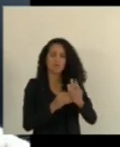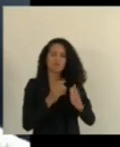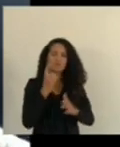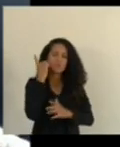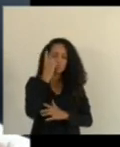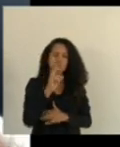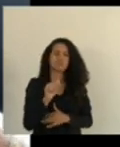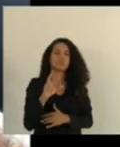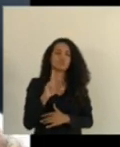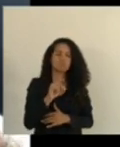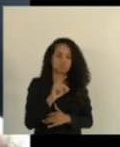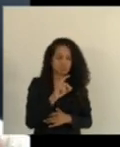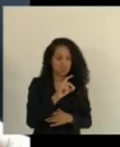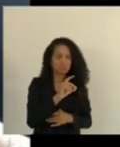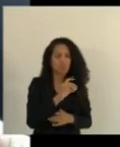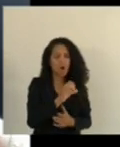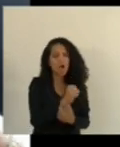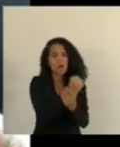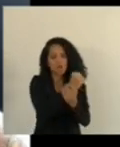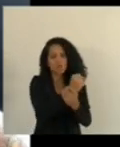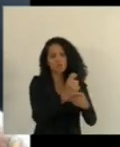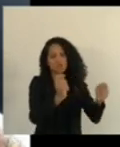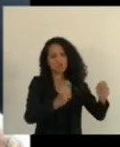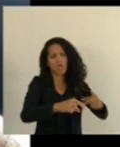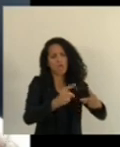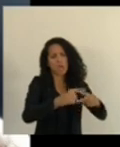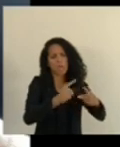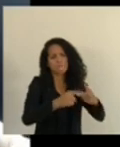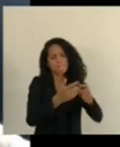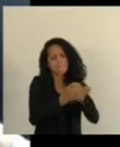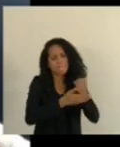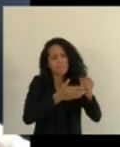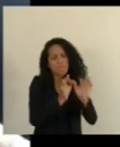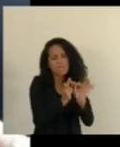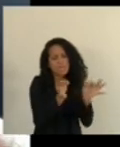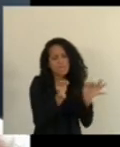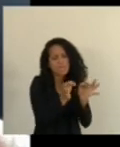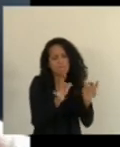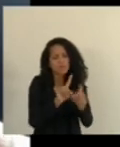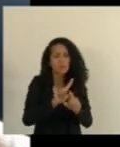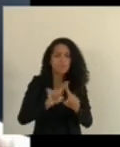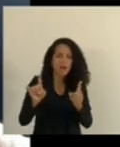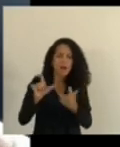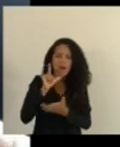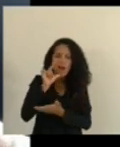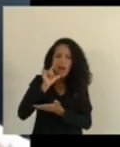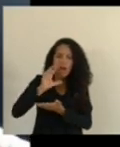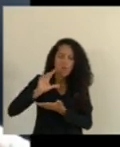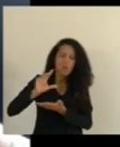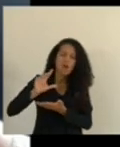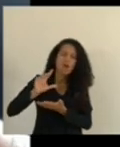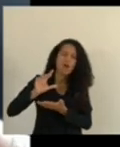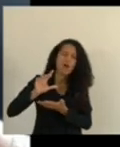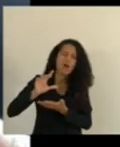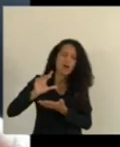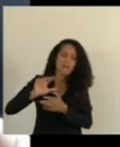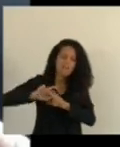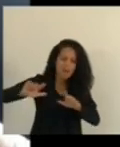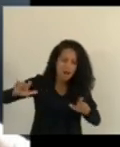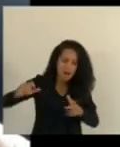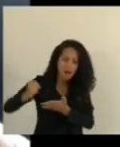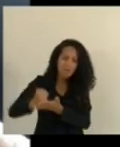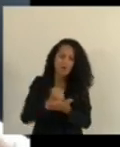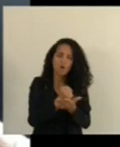pelo menos manter um mínimo mas os recursos hídricos ficarem fora é inadmissível